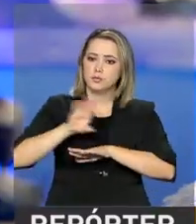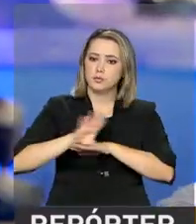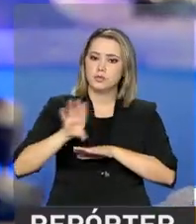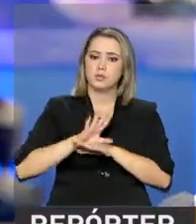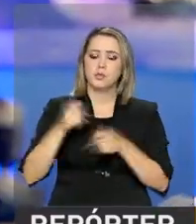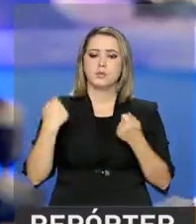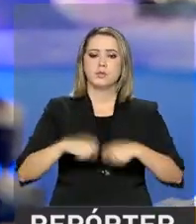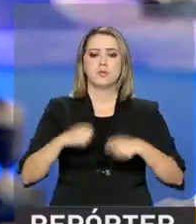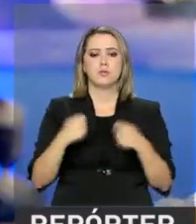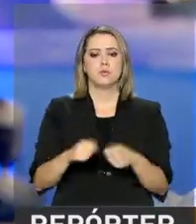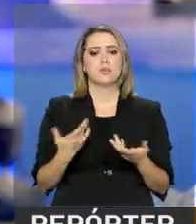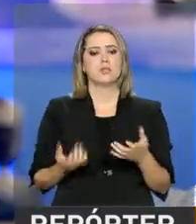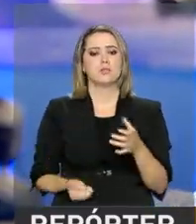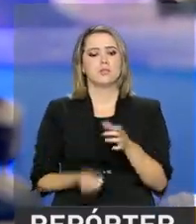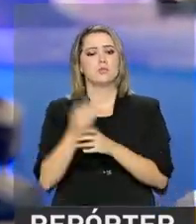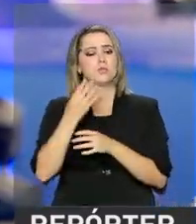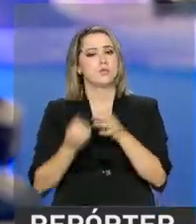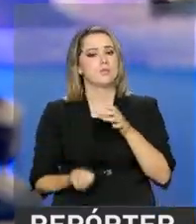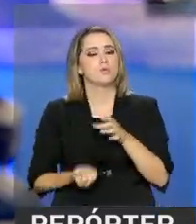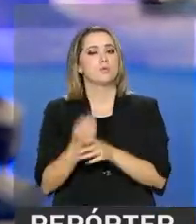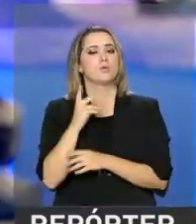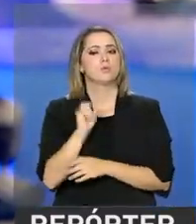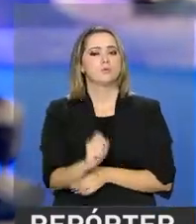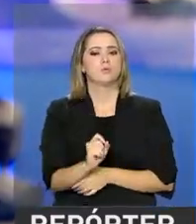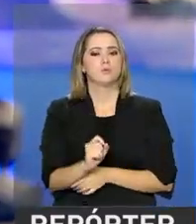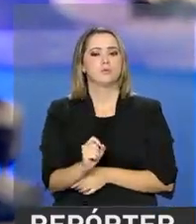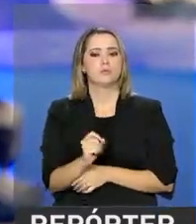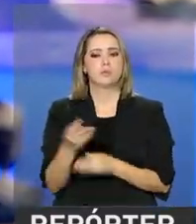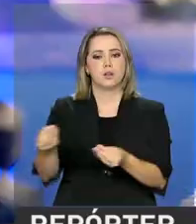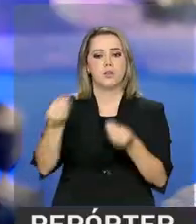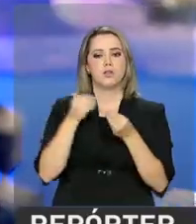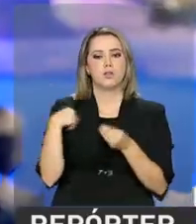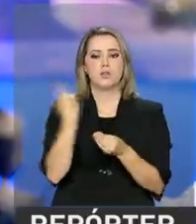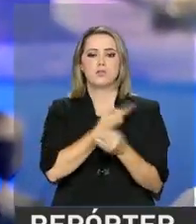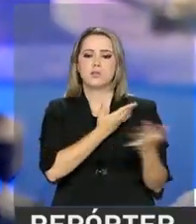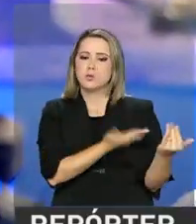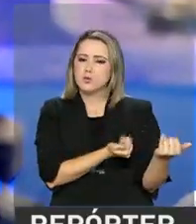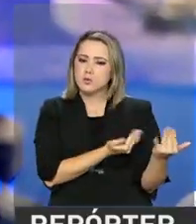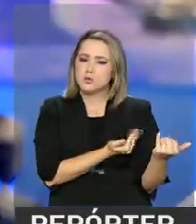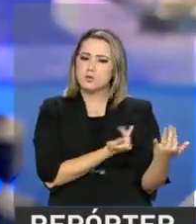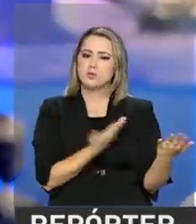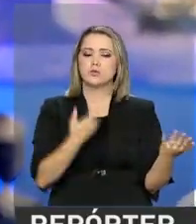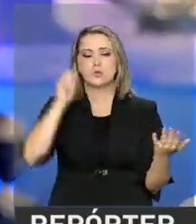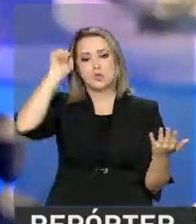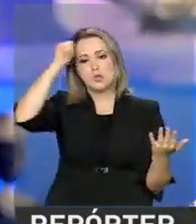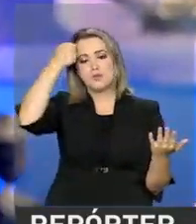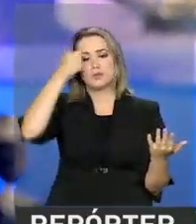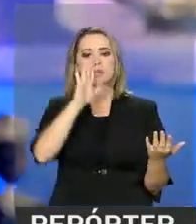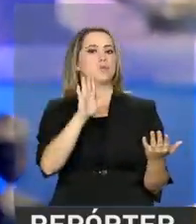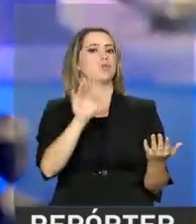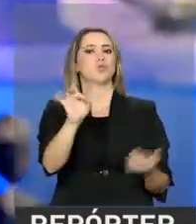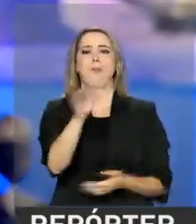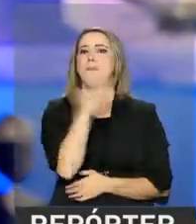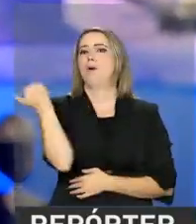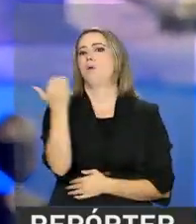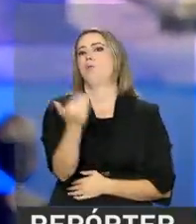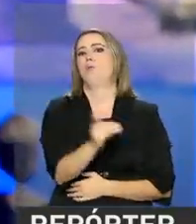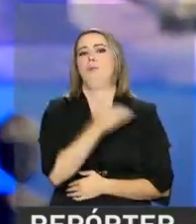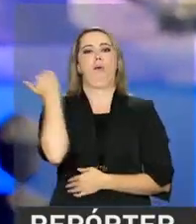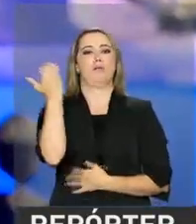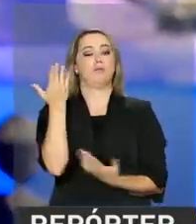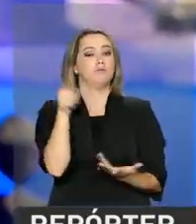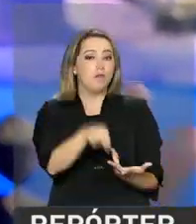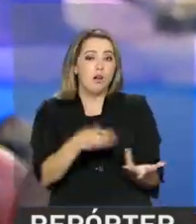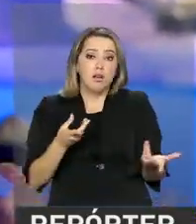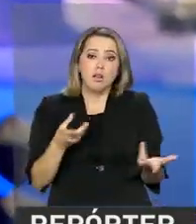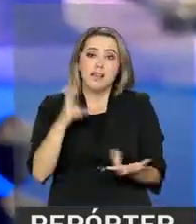Então a gente precisa de fomento para trazer a nossa juventude, principalmente a juventude negra que está sendo morta, está sendo assassinada.